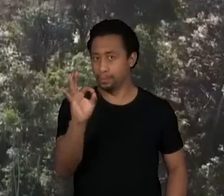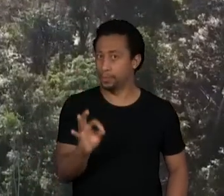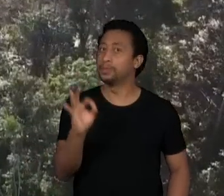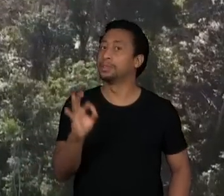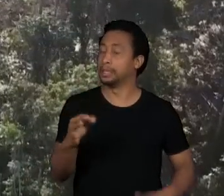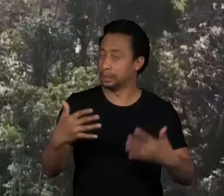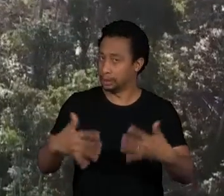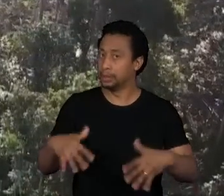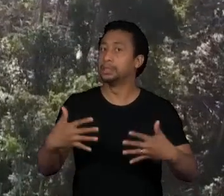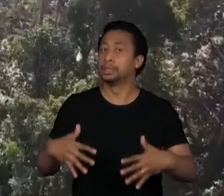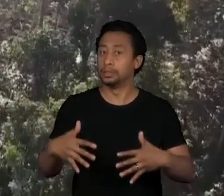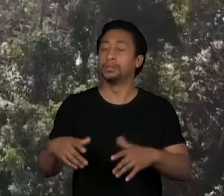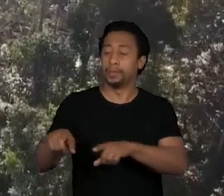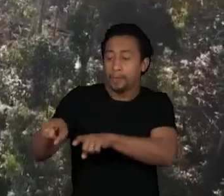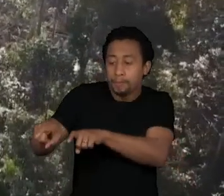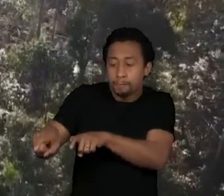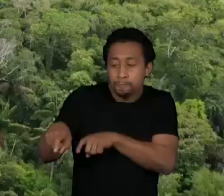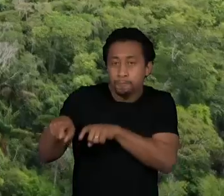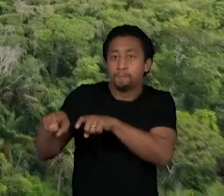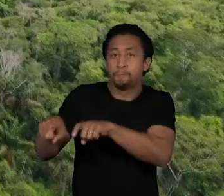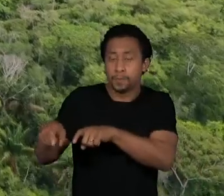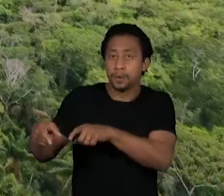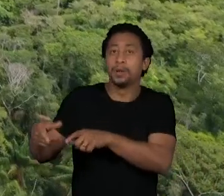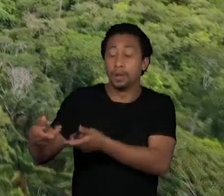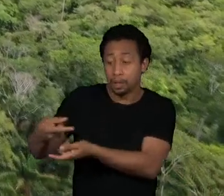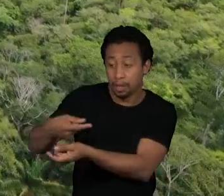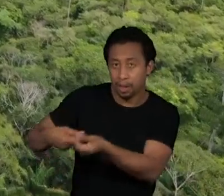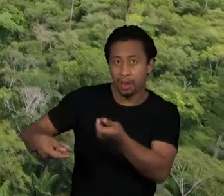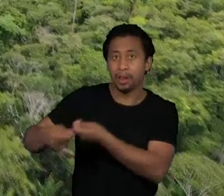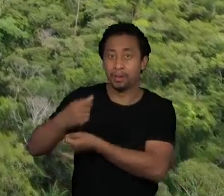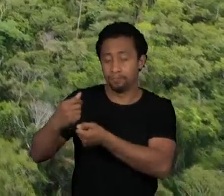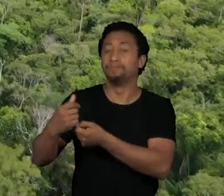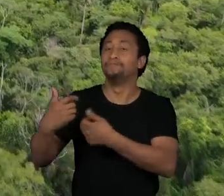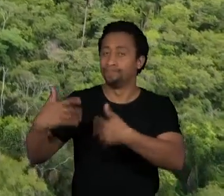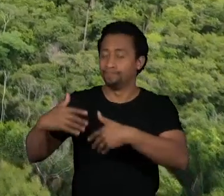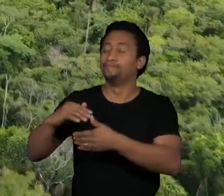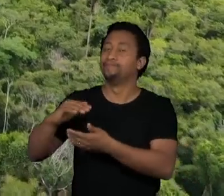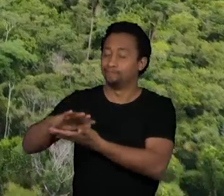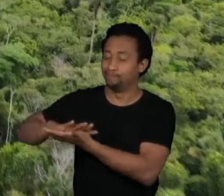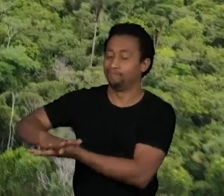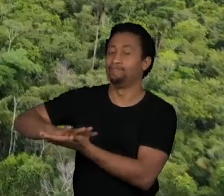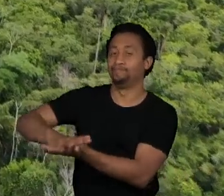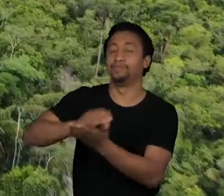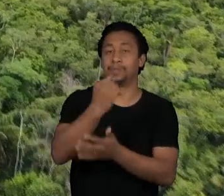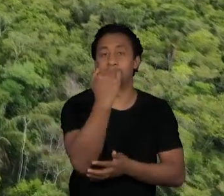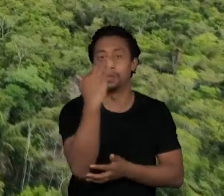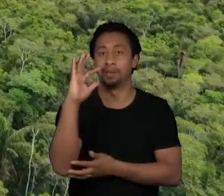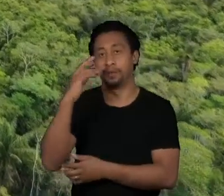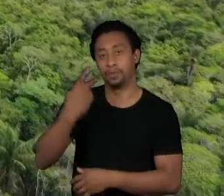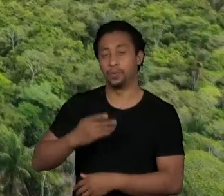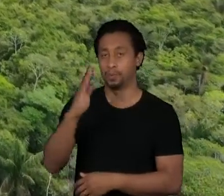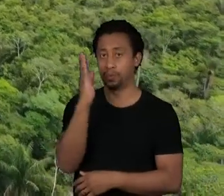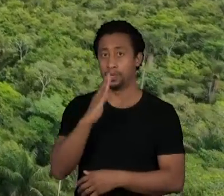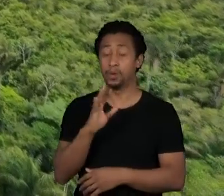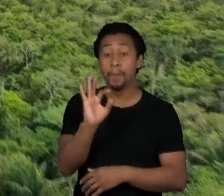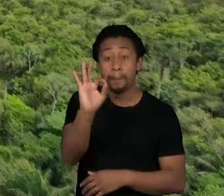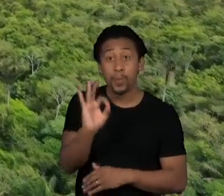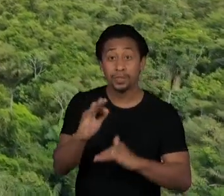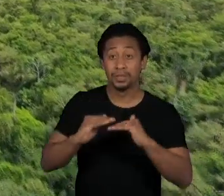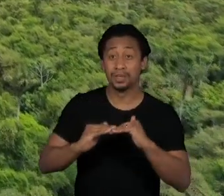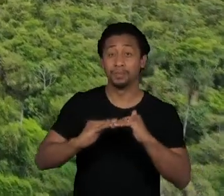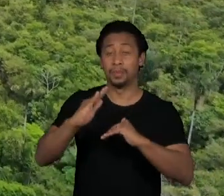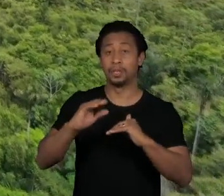agropecuária foi responsável por quase todo o desmatamento do país, com um percentual acima de